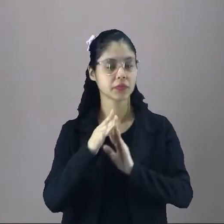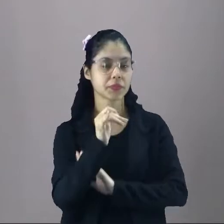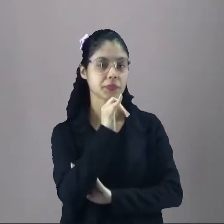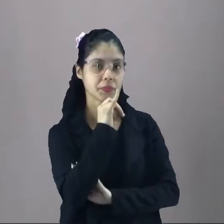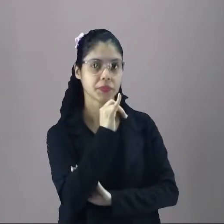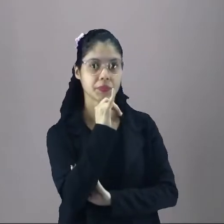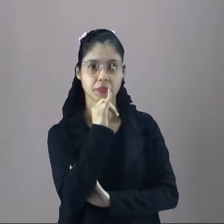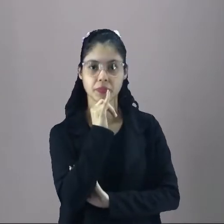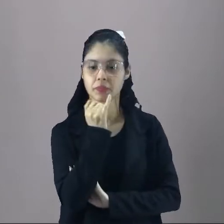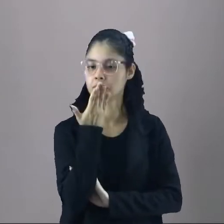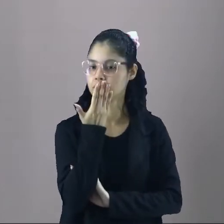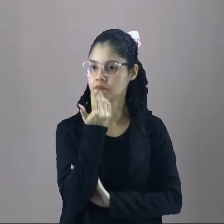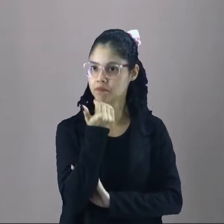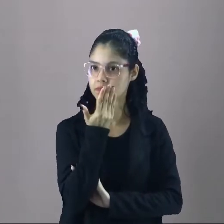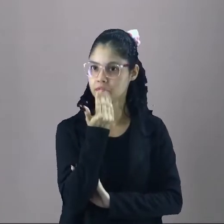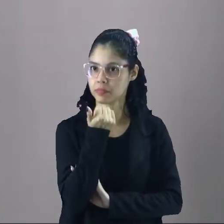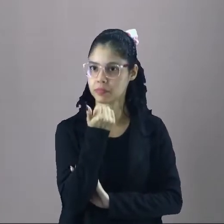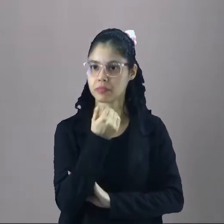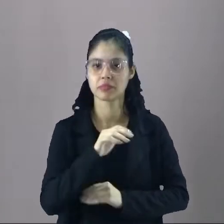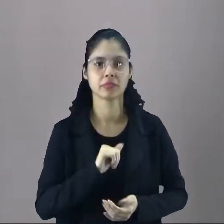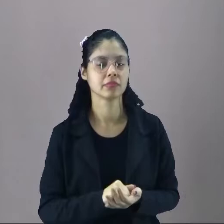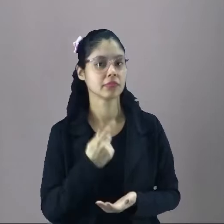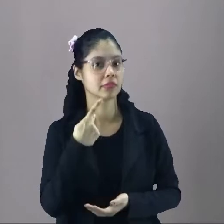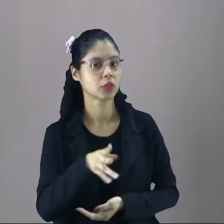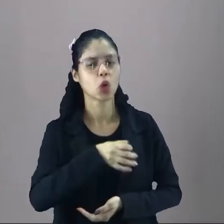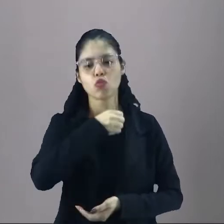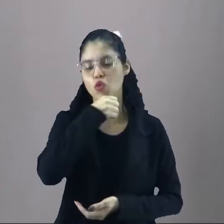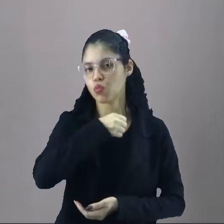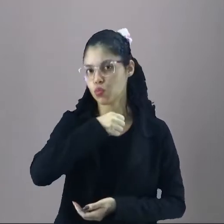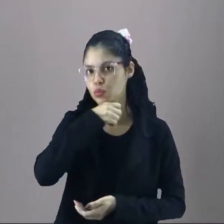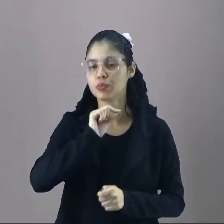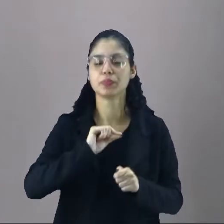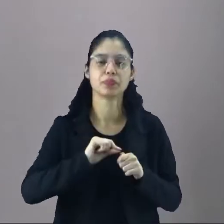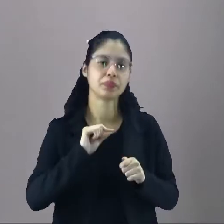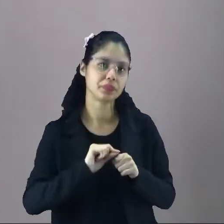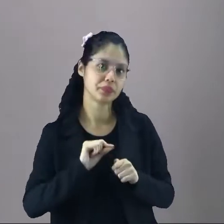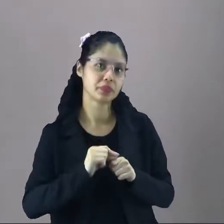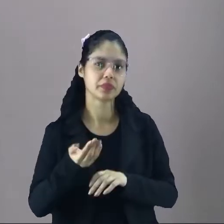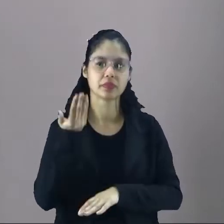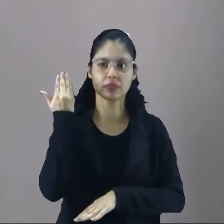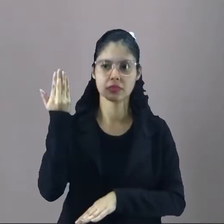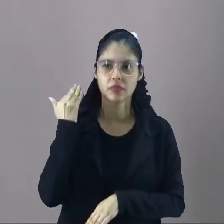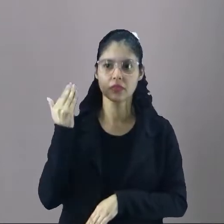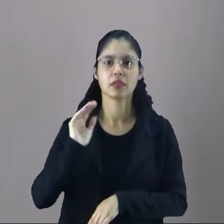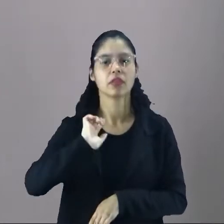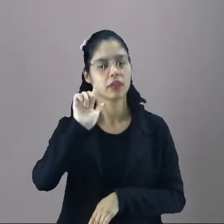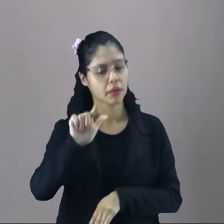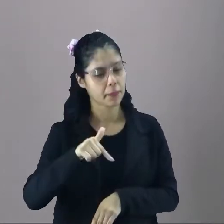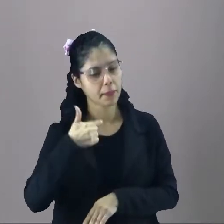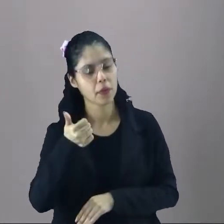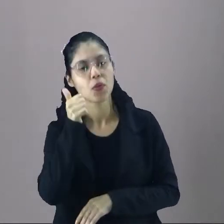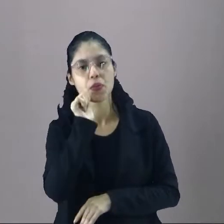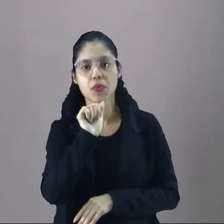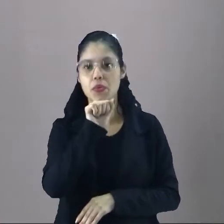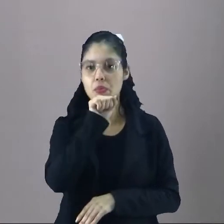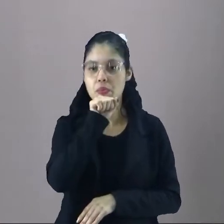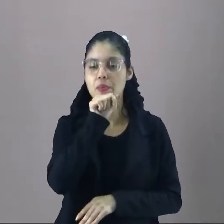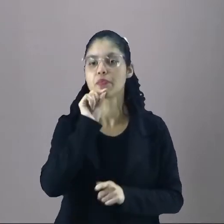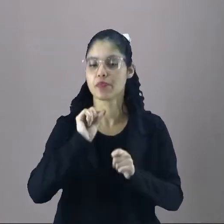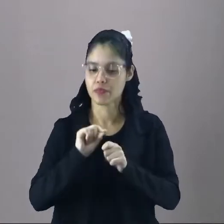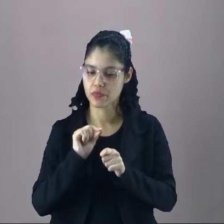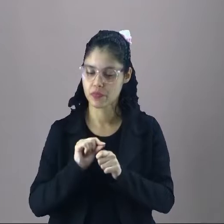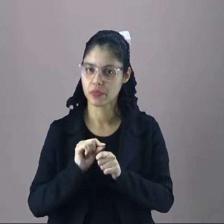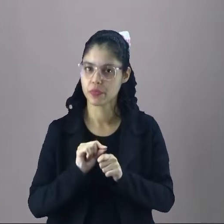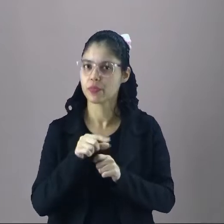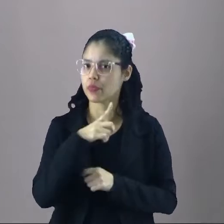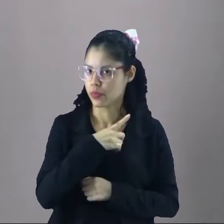exemplo, tem uma comida que a sua vovó fazia, que aí depois a sua mãe passou a fazer,